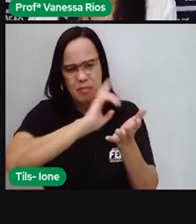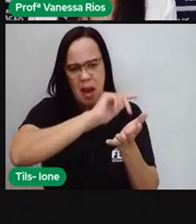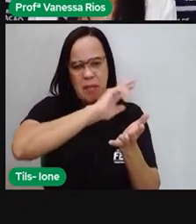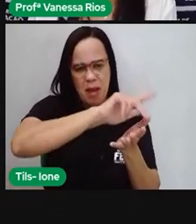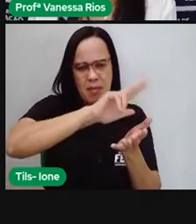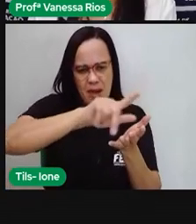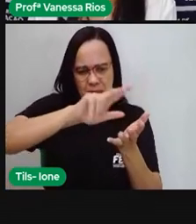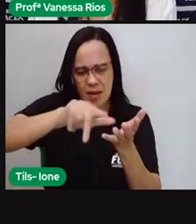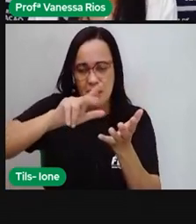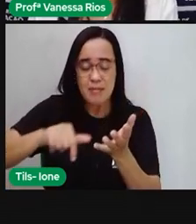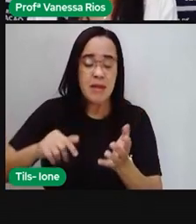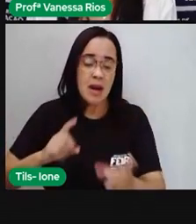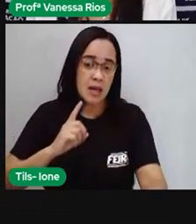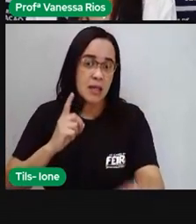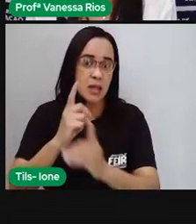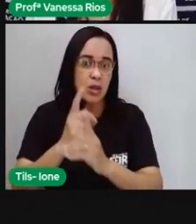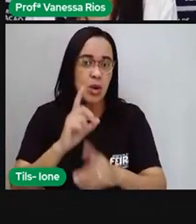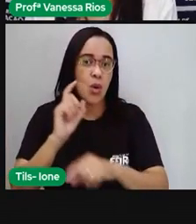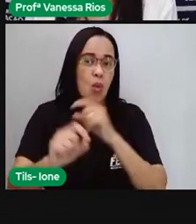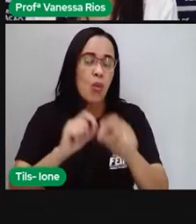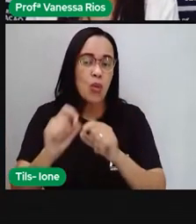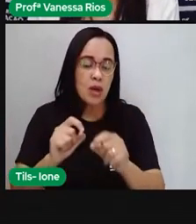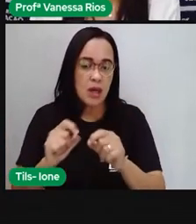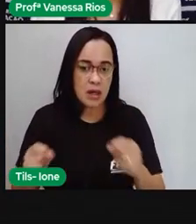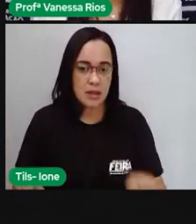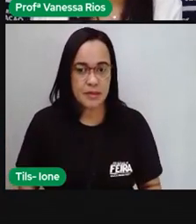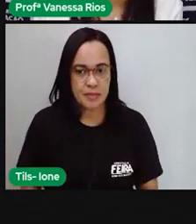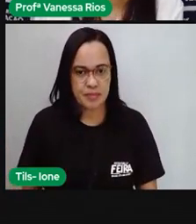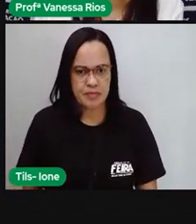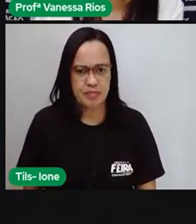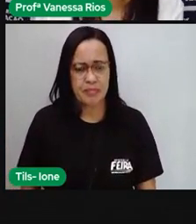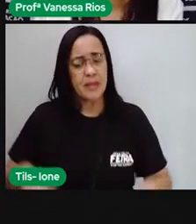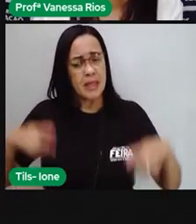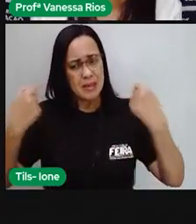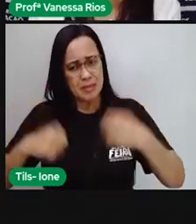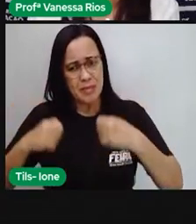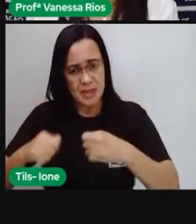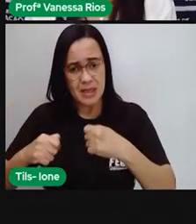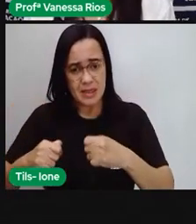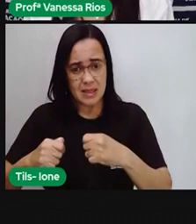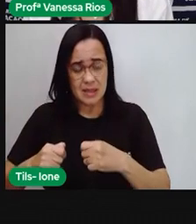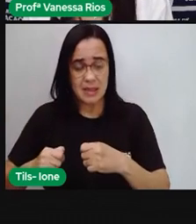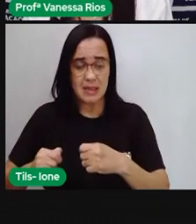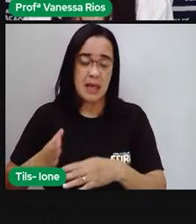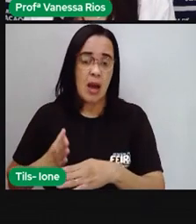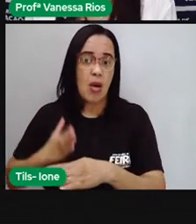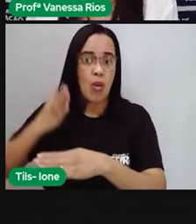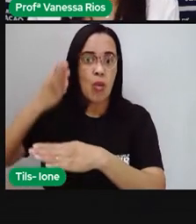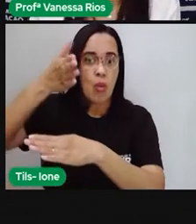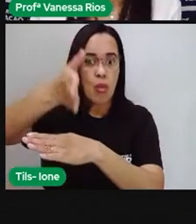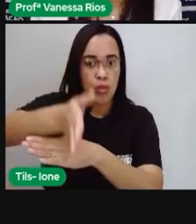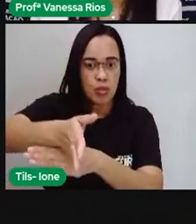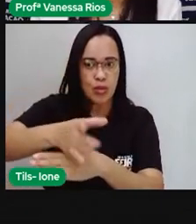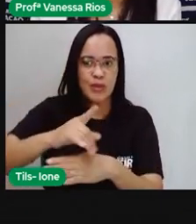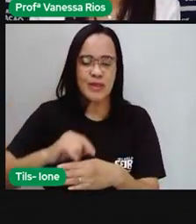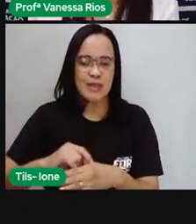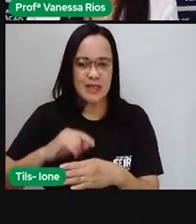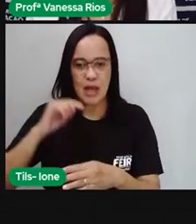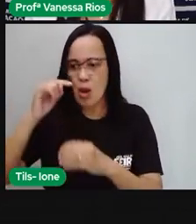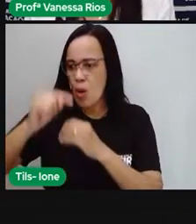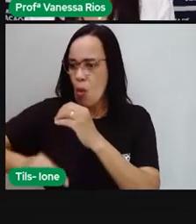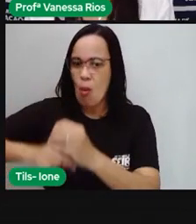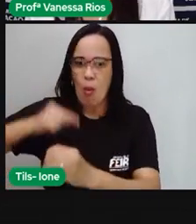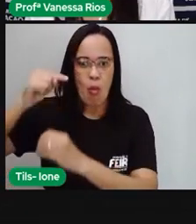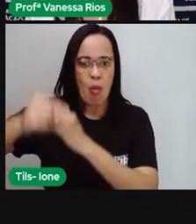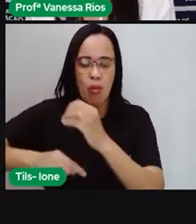gente pode achar, né, que eu preciso ir até o outro lado do mundo, eu preciso ir até os Estados Unidos ou